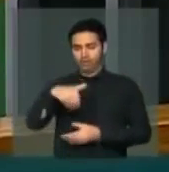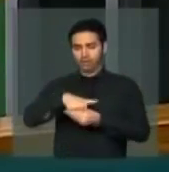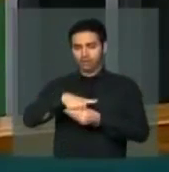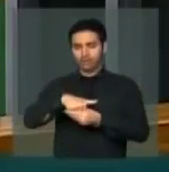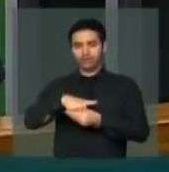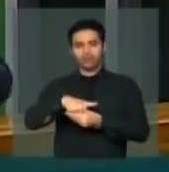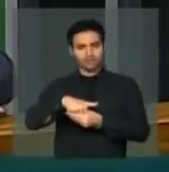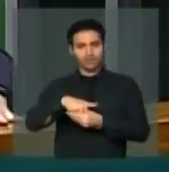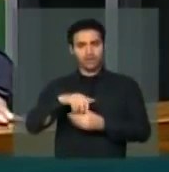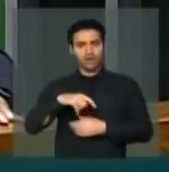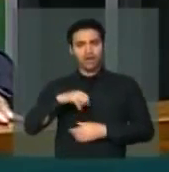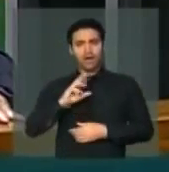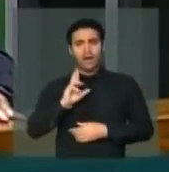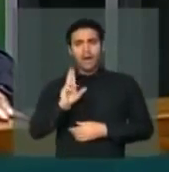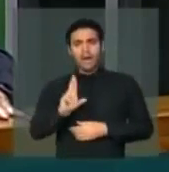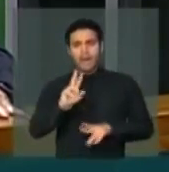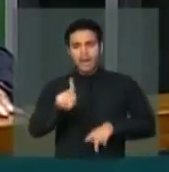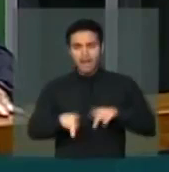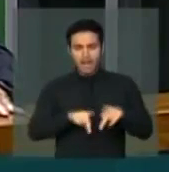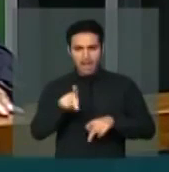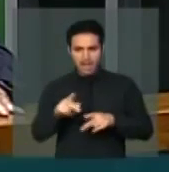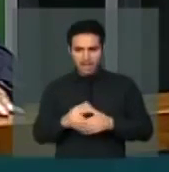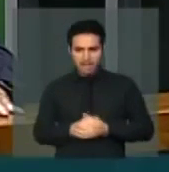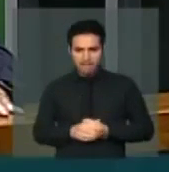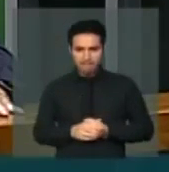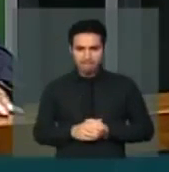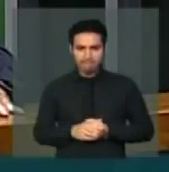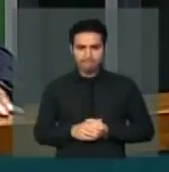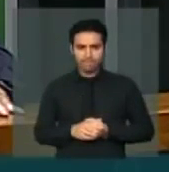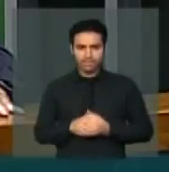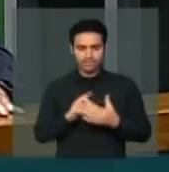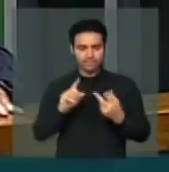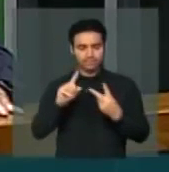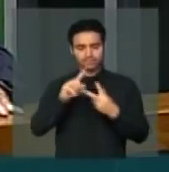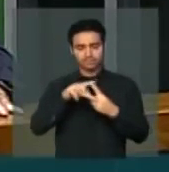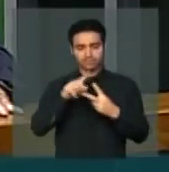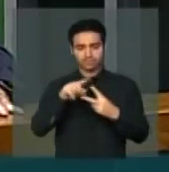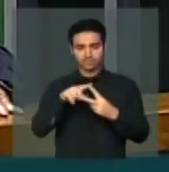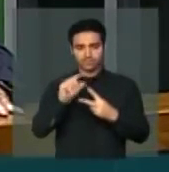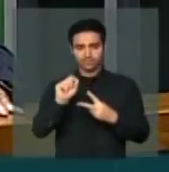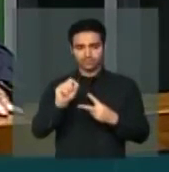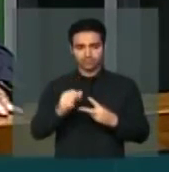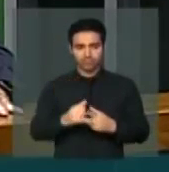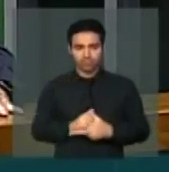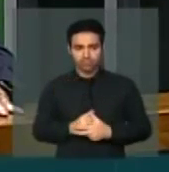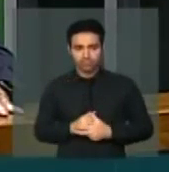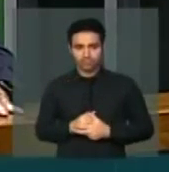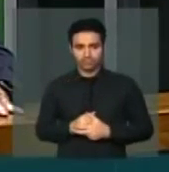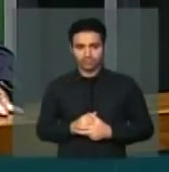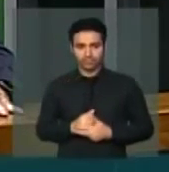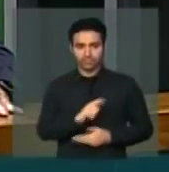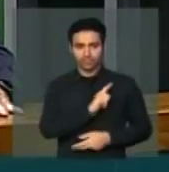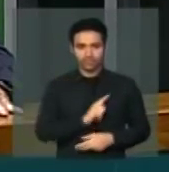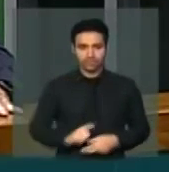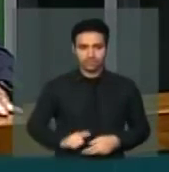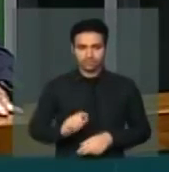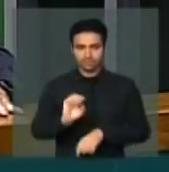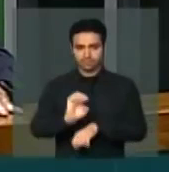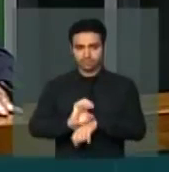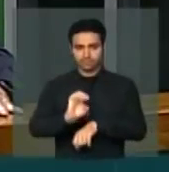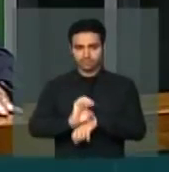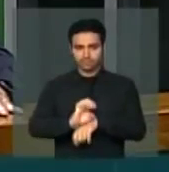O primeiro deles é uma matéria que diz que o governo do Estado